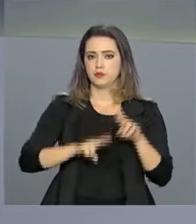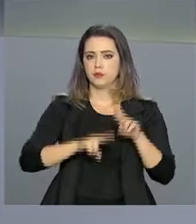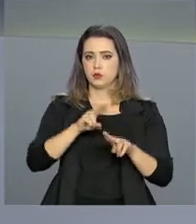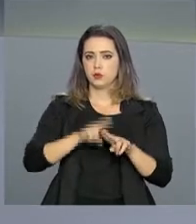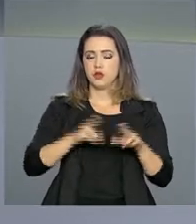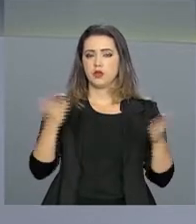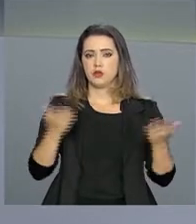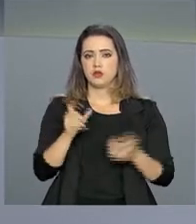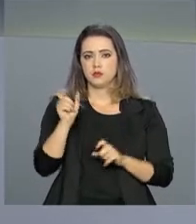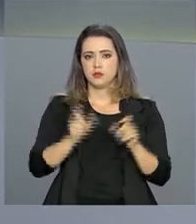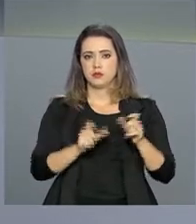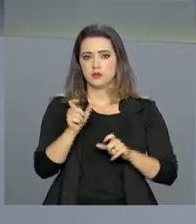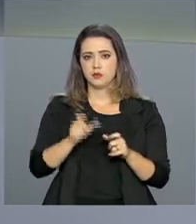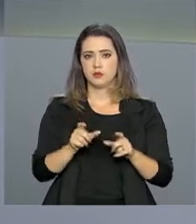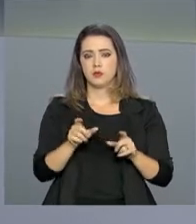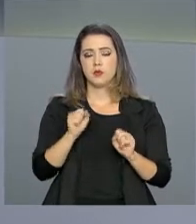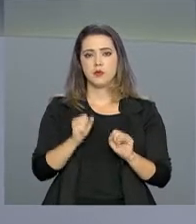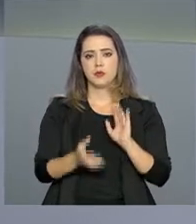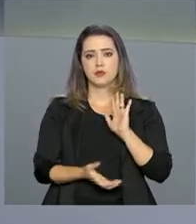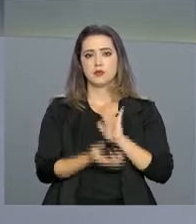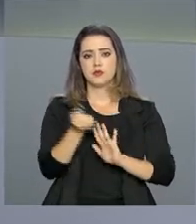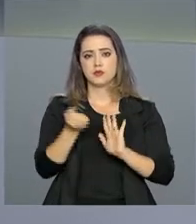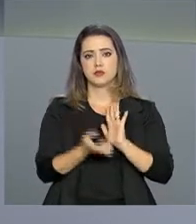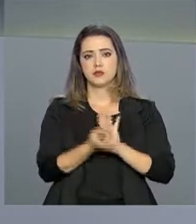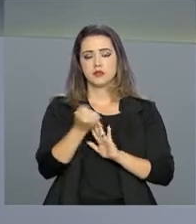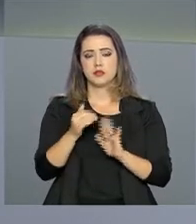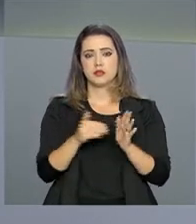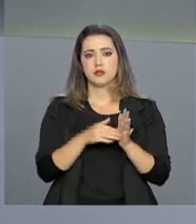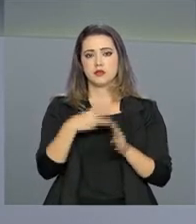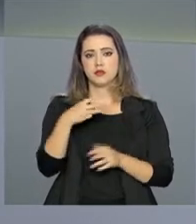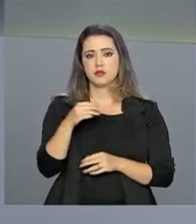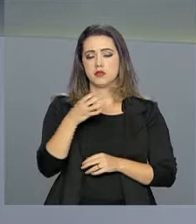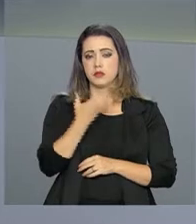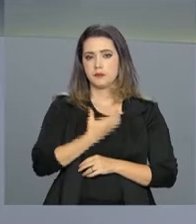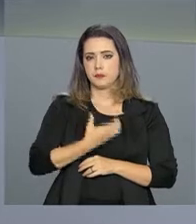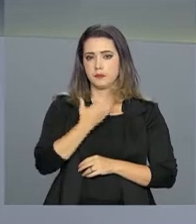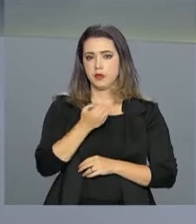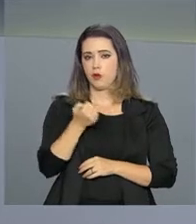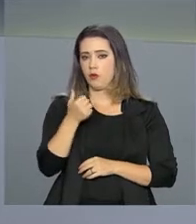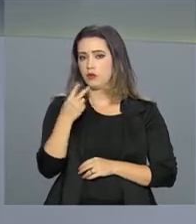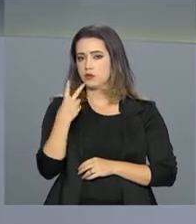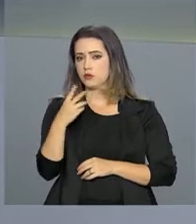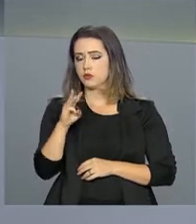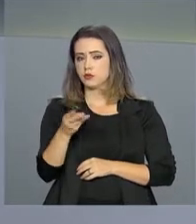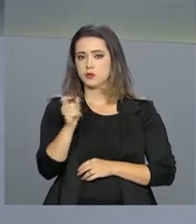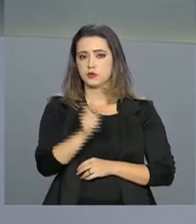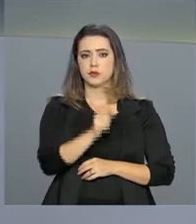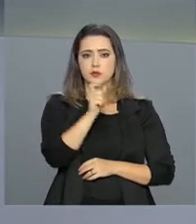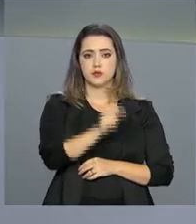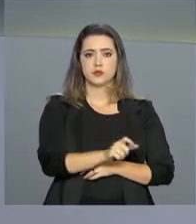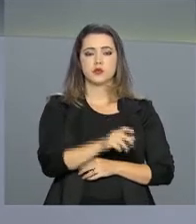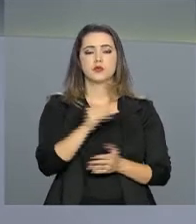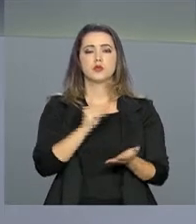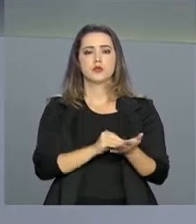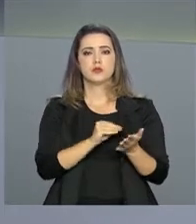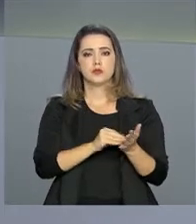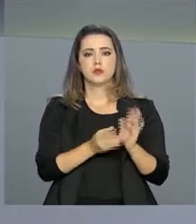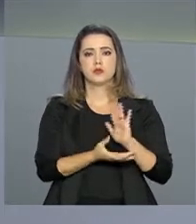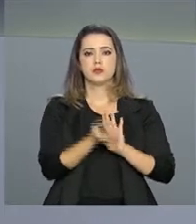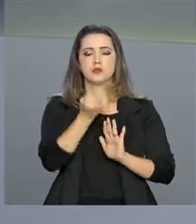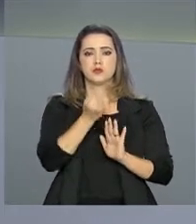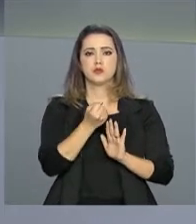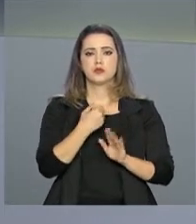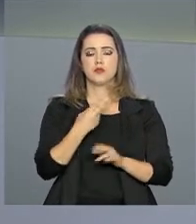benefício pode ser sacado até 30 de dezembro. Quase 2 milhões de trabalhadores não retiraram o